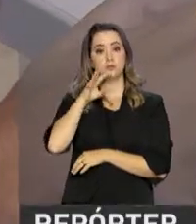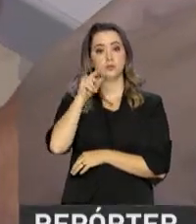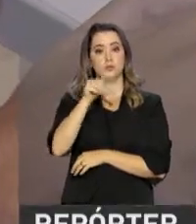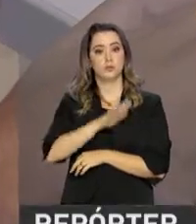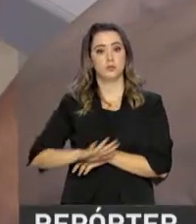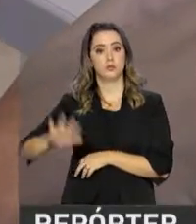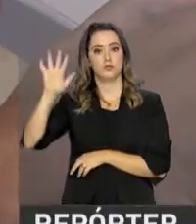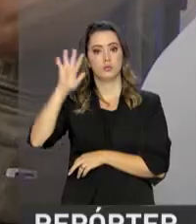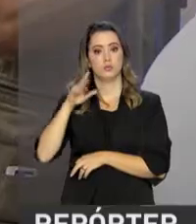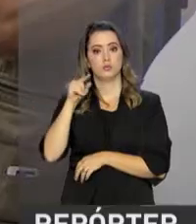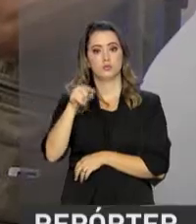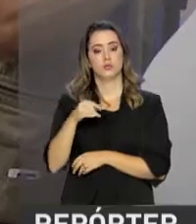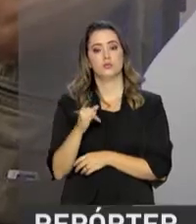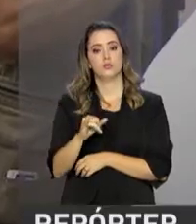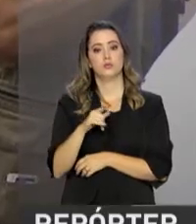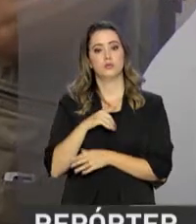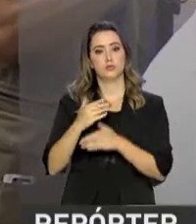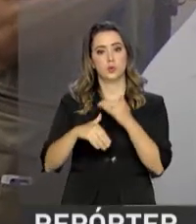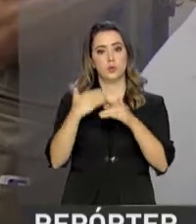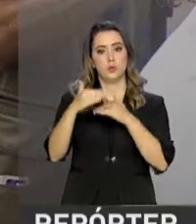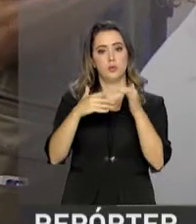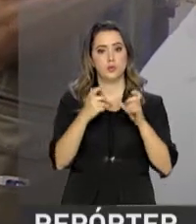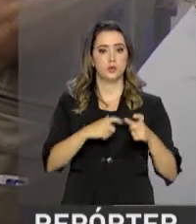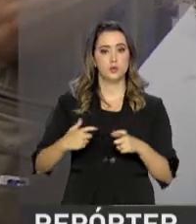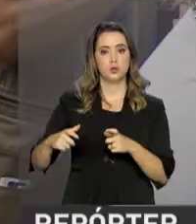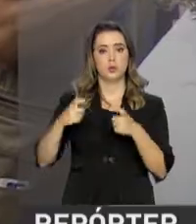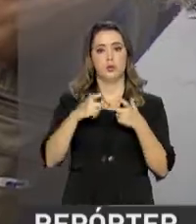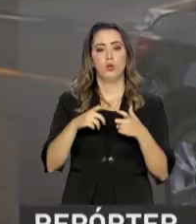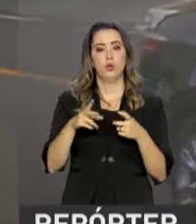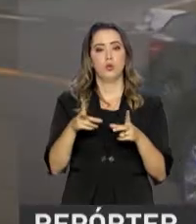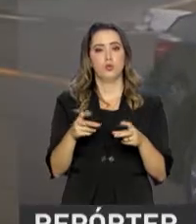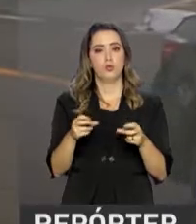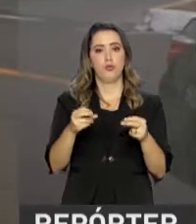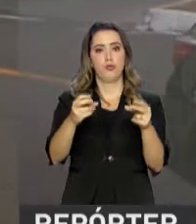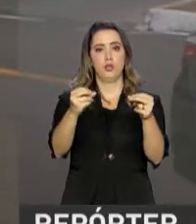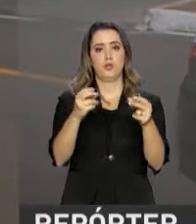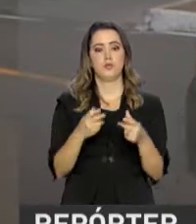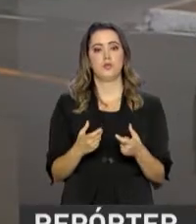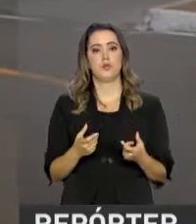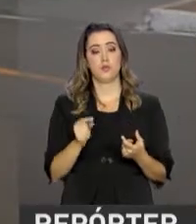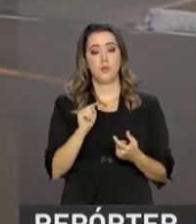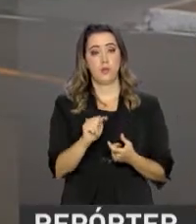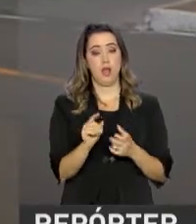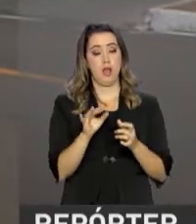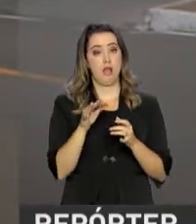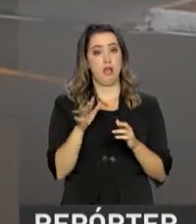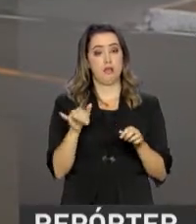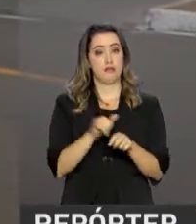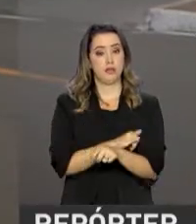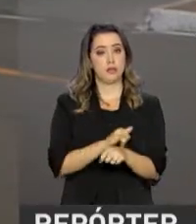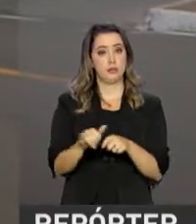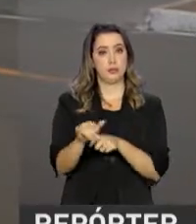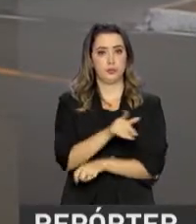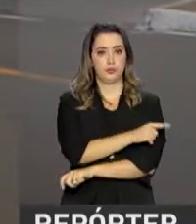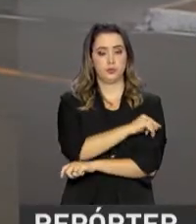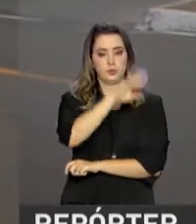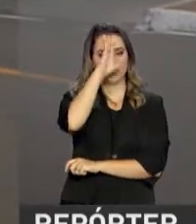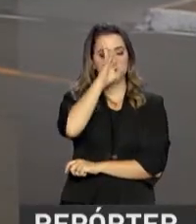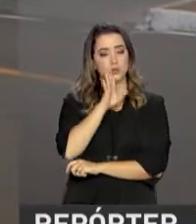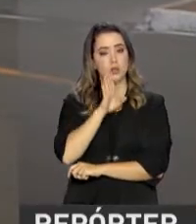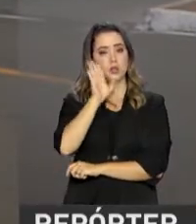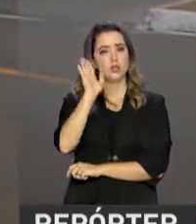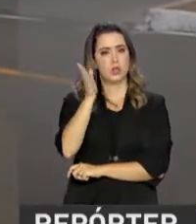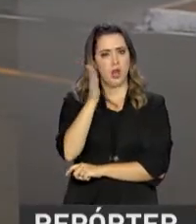toda a população em caso de um aumento na área de circulação do vírus. A estratégia de vacinação contra a febre amarela já faz parte da